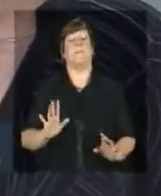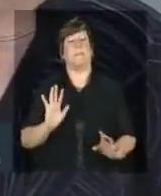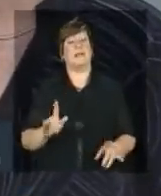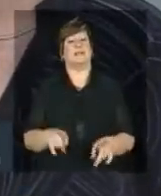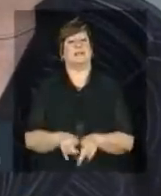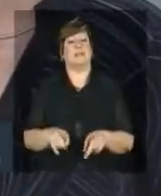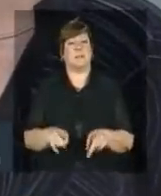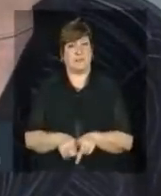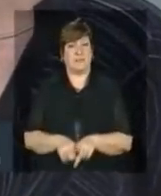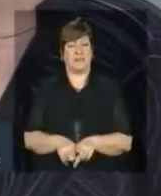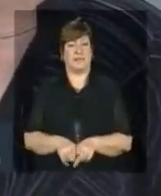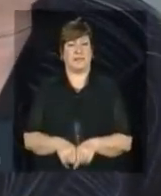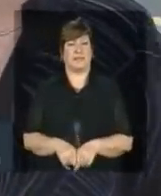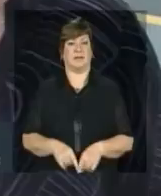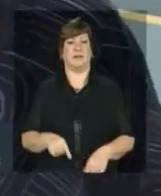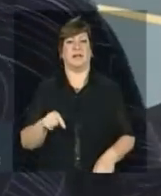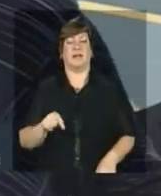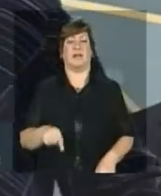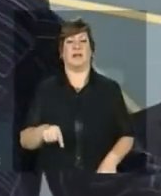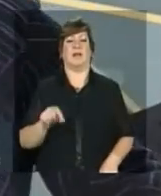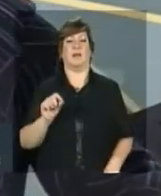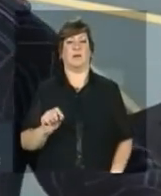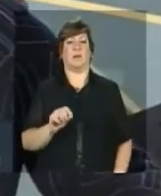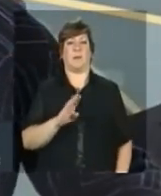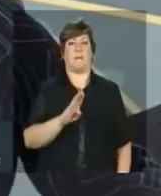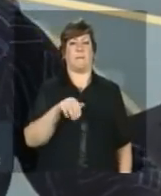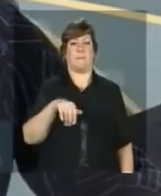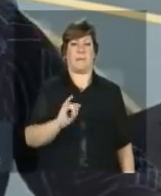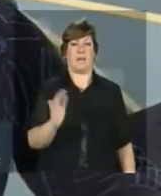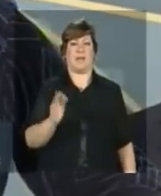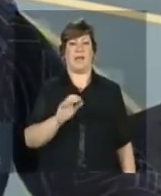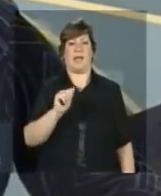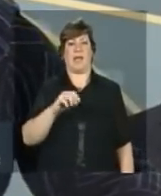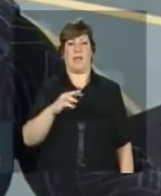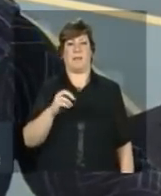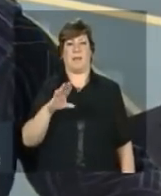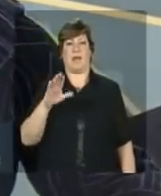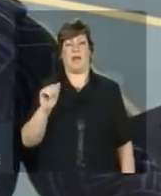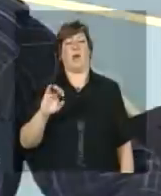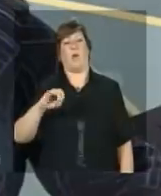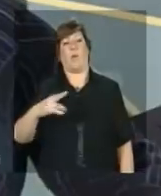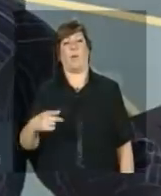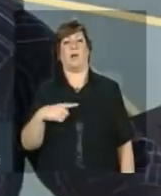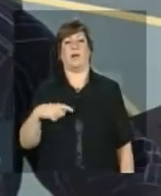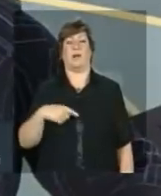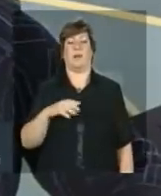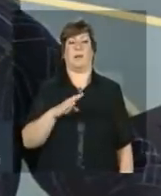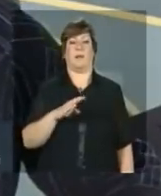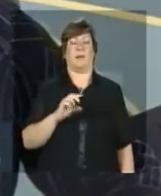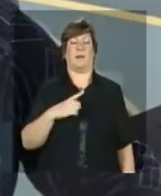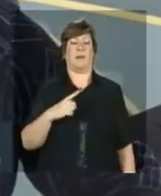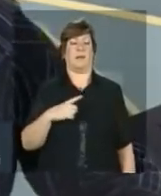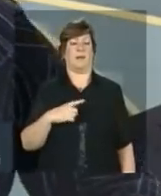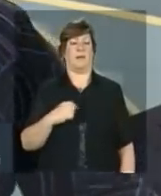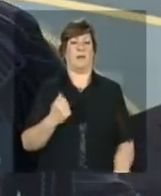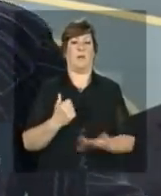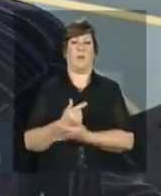também não é nenhum by America apenas ou by compre francês